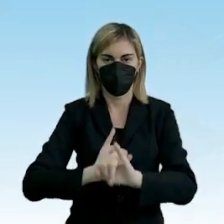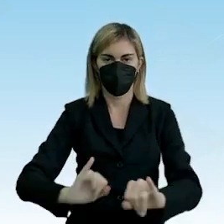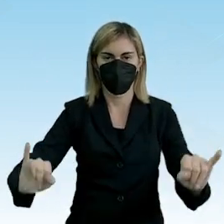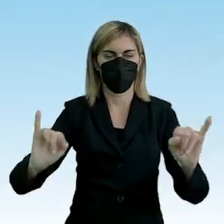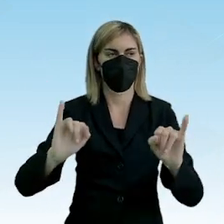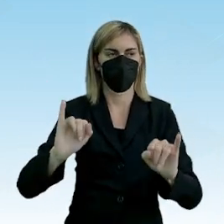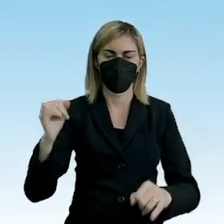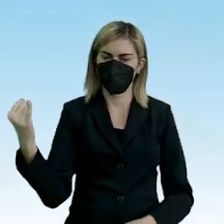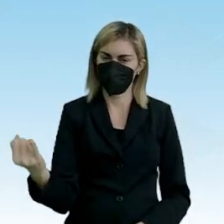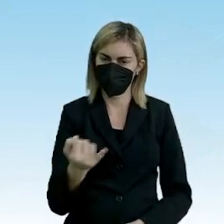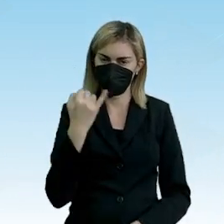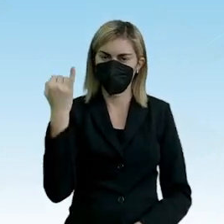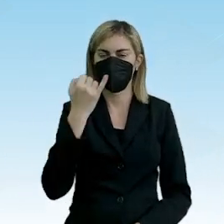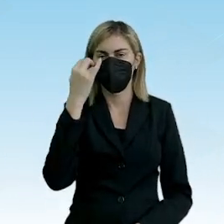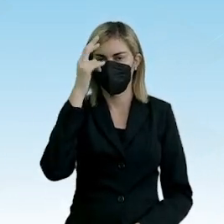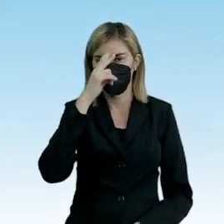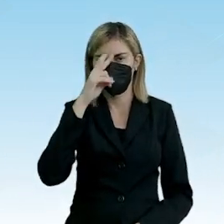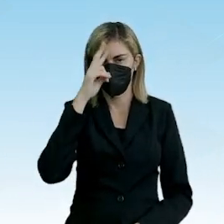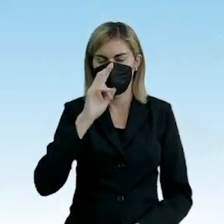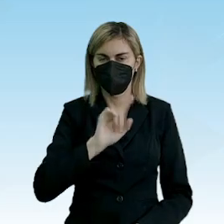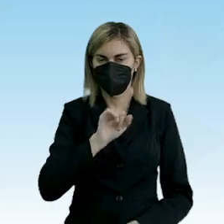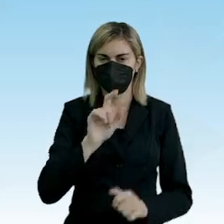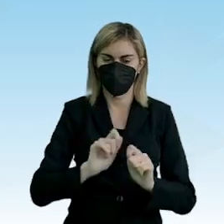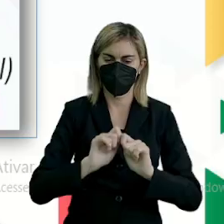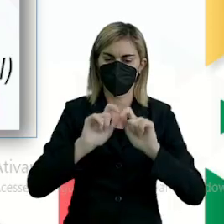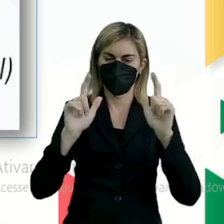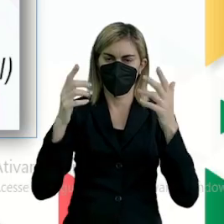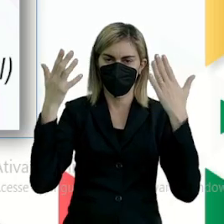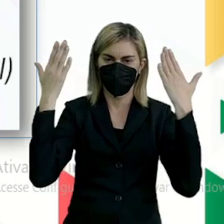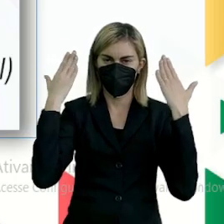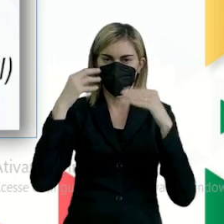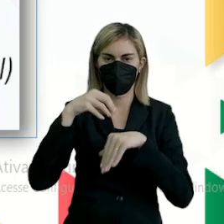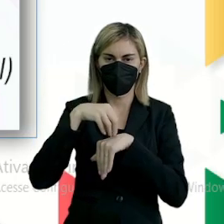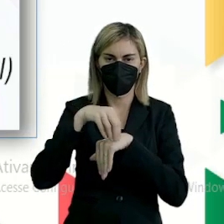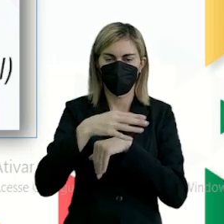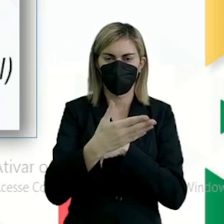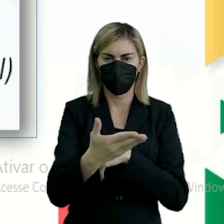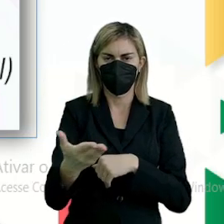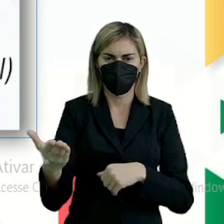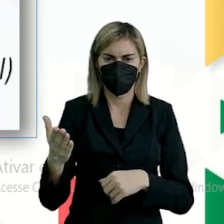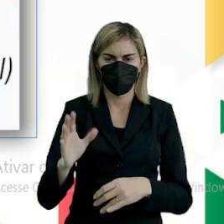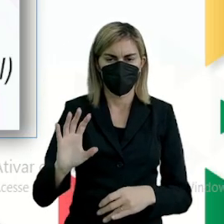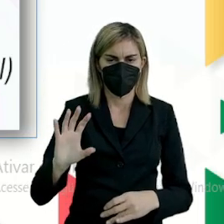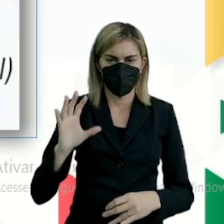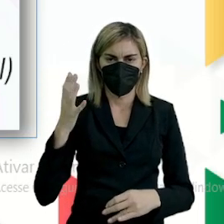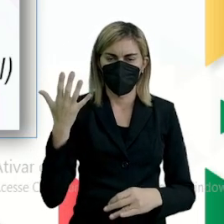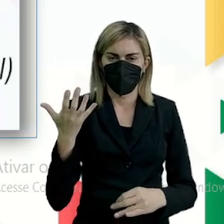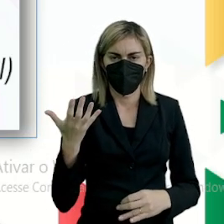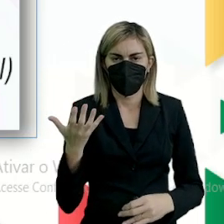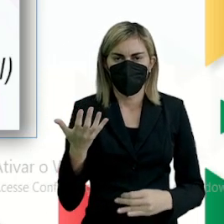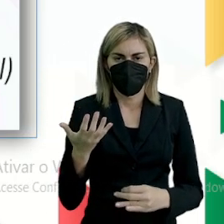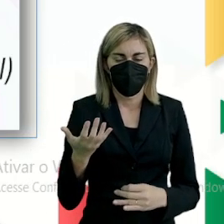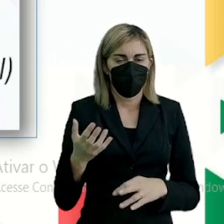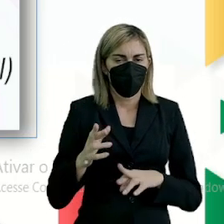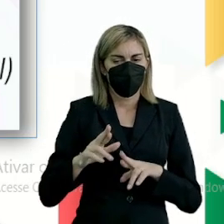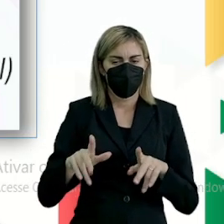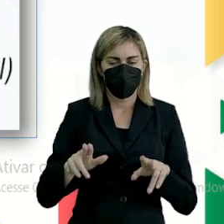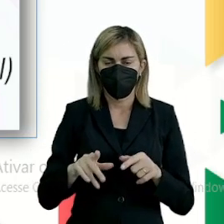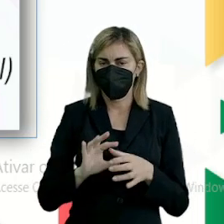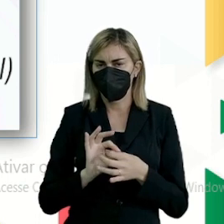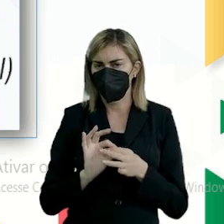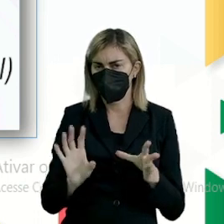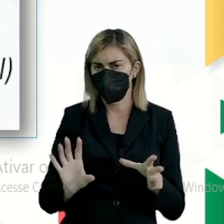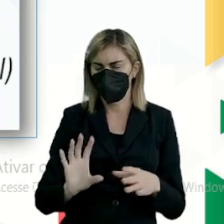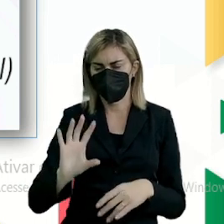certo? Então, é importante lembrar disso. E aqui na tela, trago para vocês. Então, fatos, não deixam de